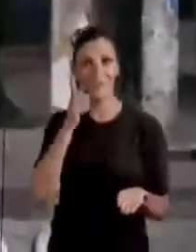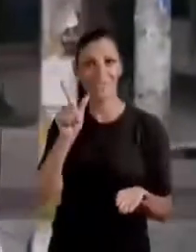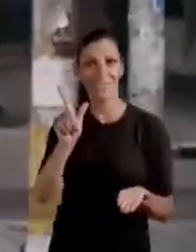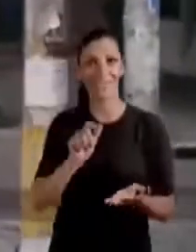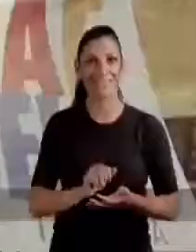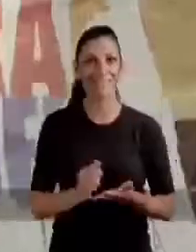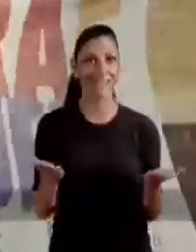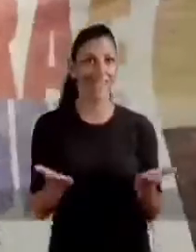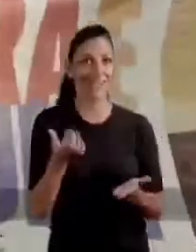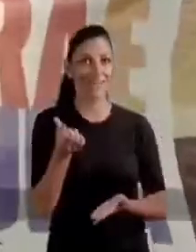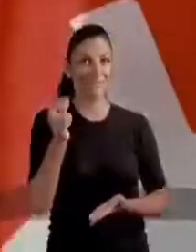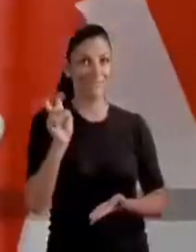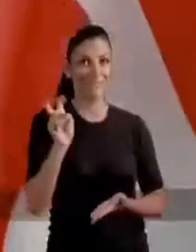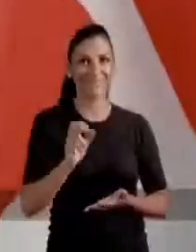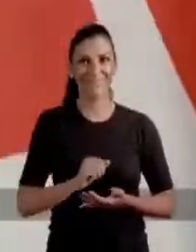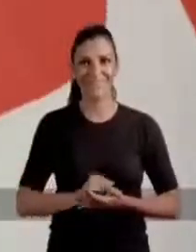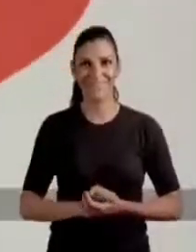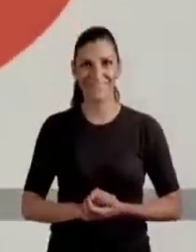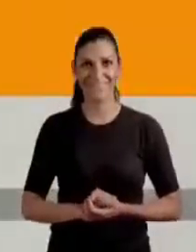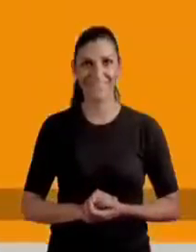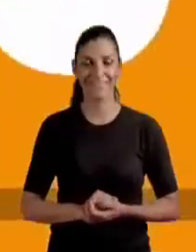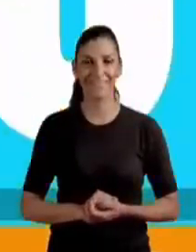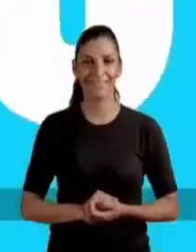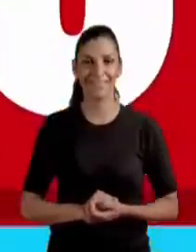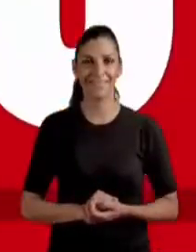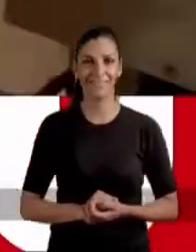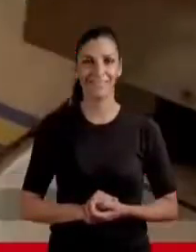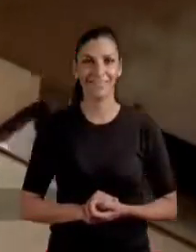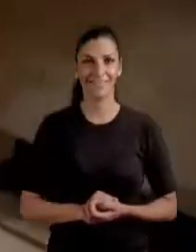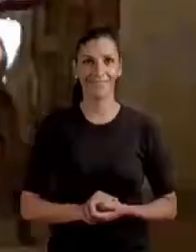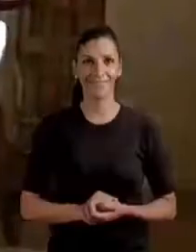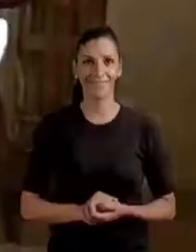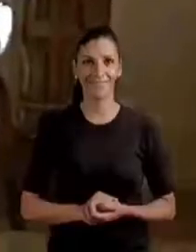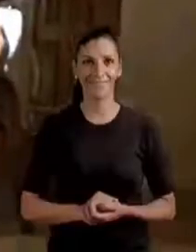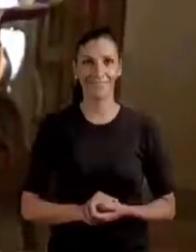É pra vencer. Agora é 65. Manu!